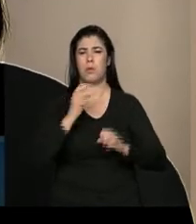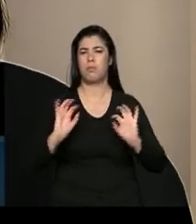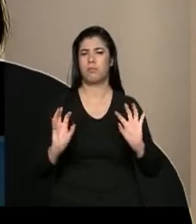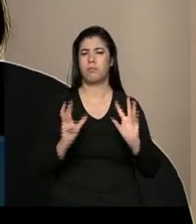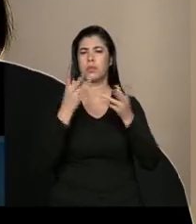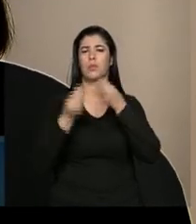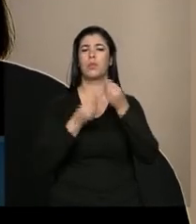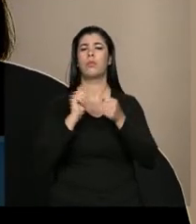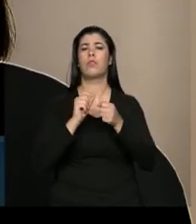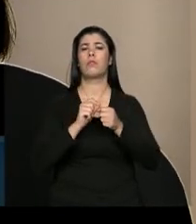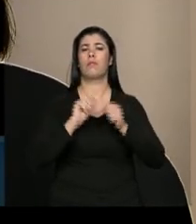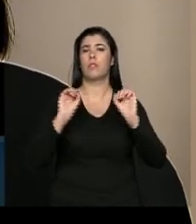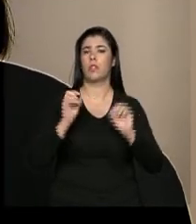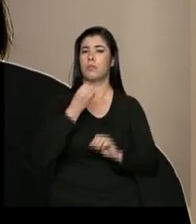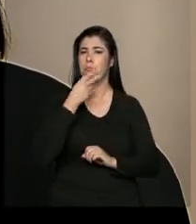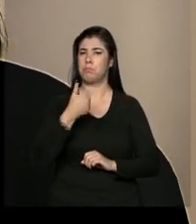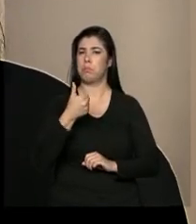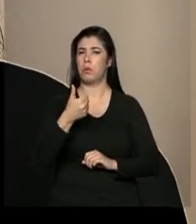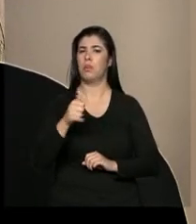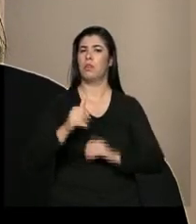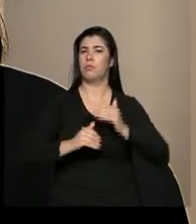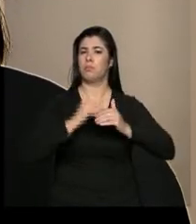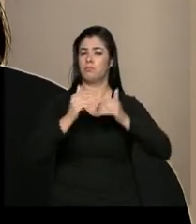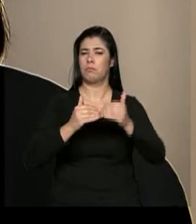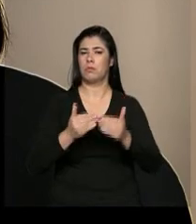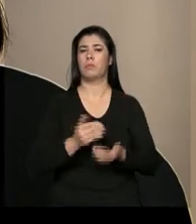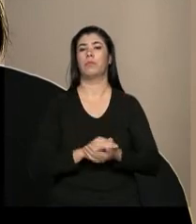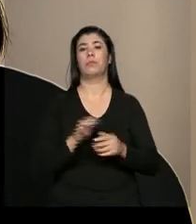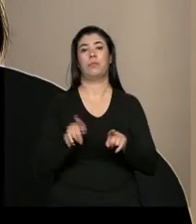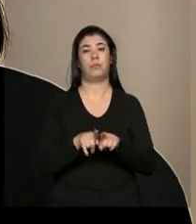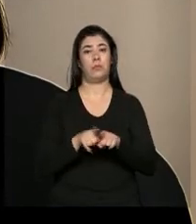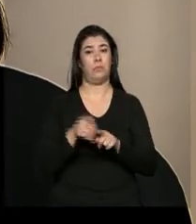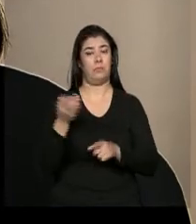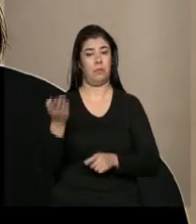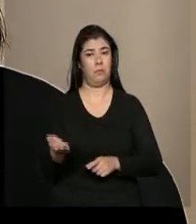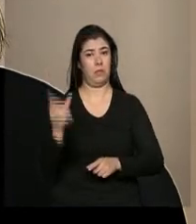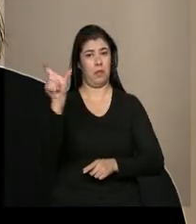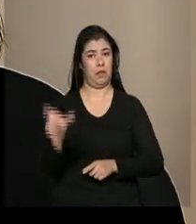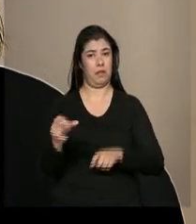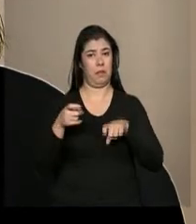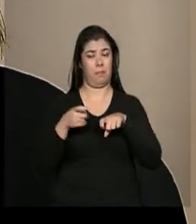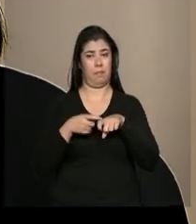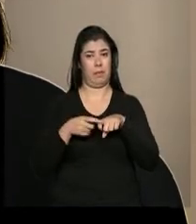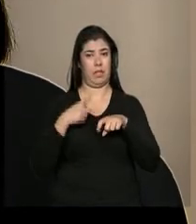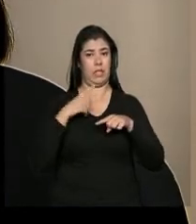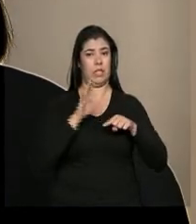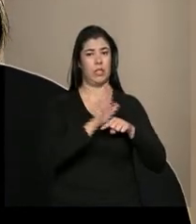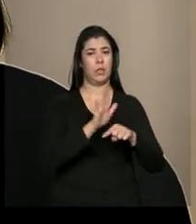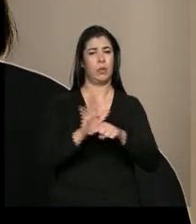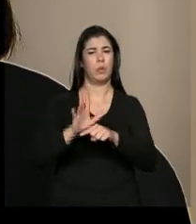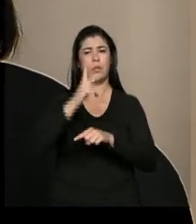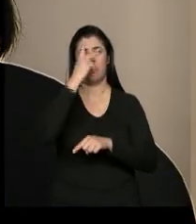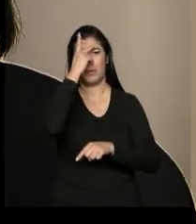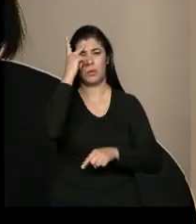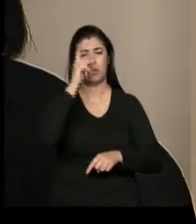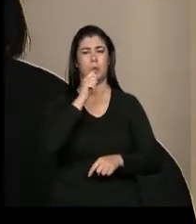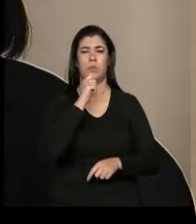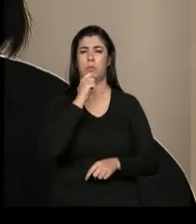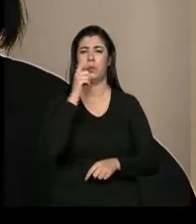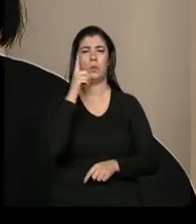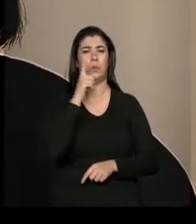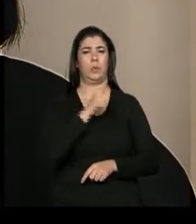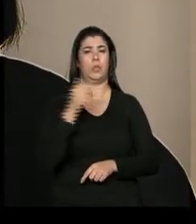atendimento dela, do ciclo de vida. E ela tem ajudado o pessoal que não consegue realmente